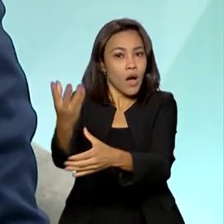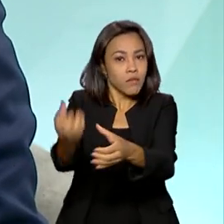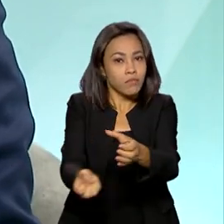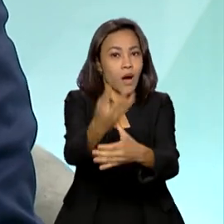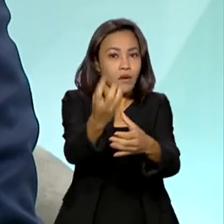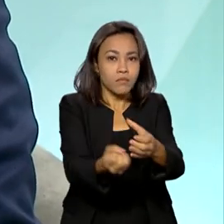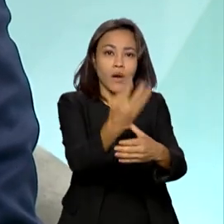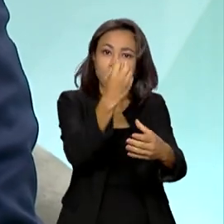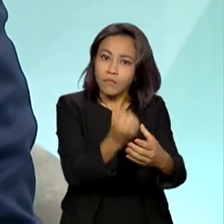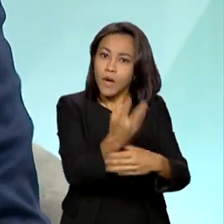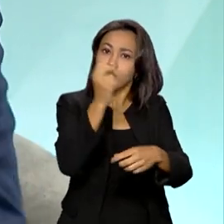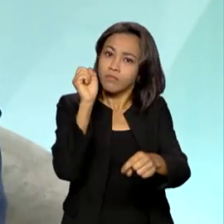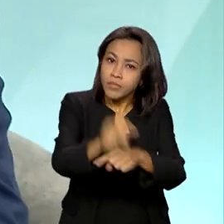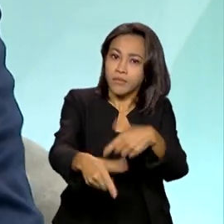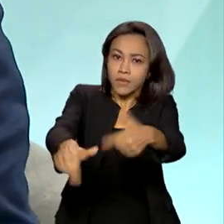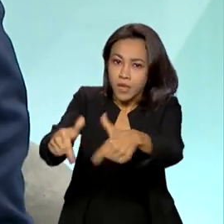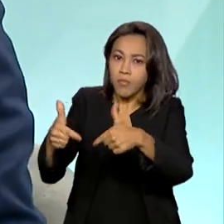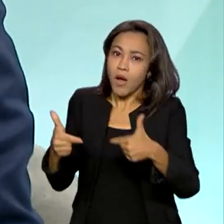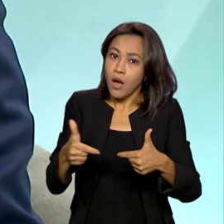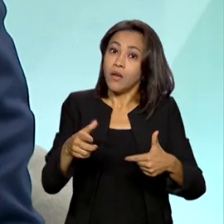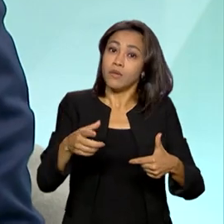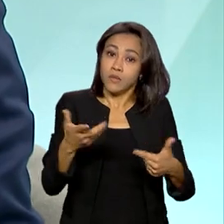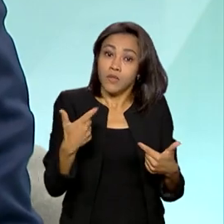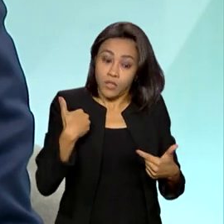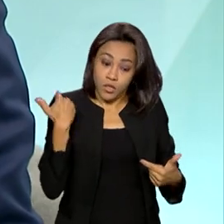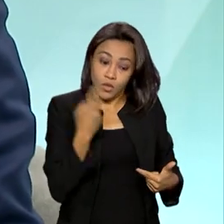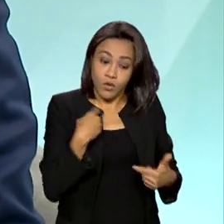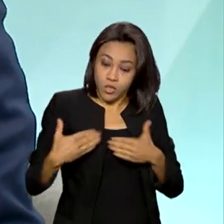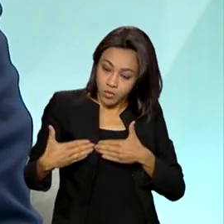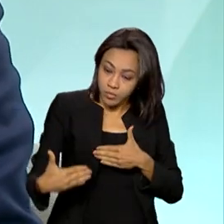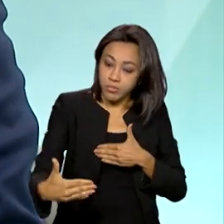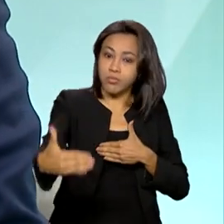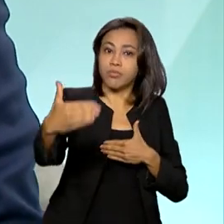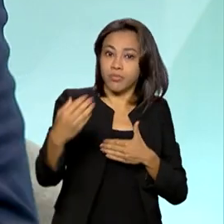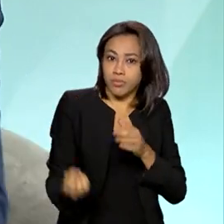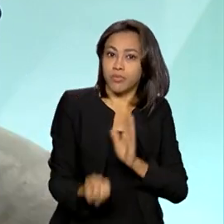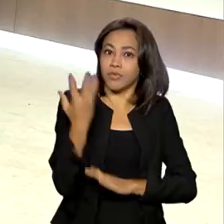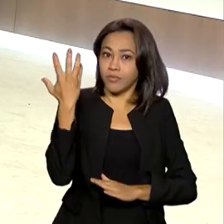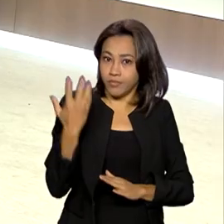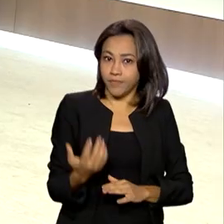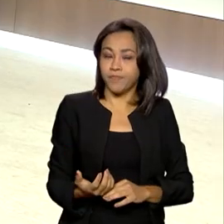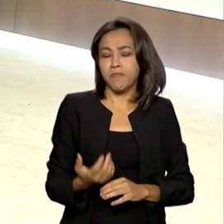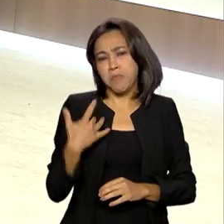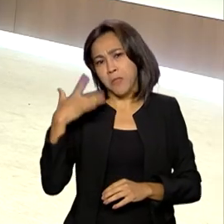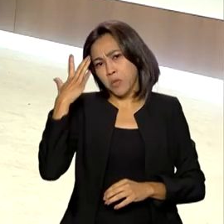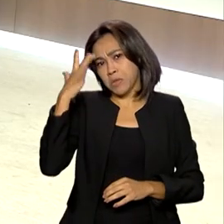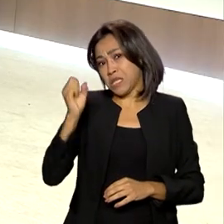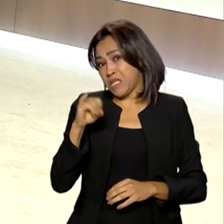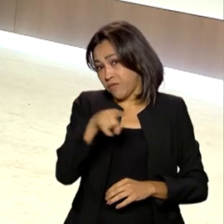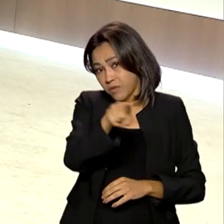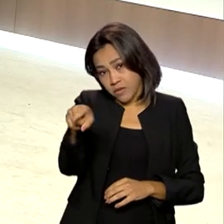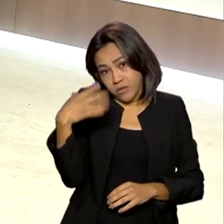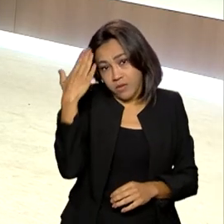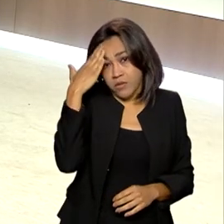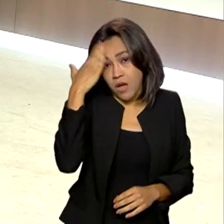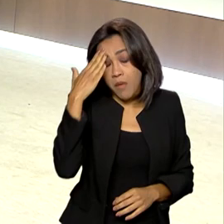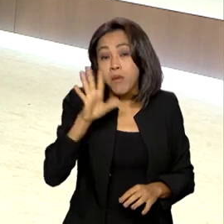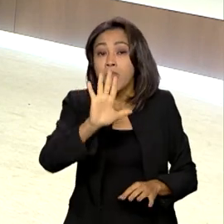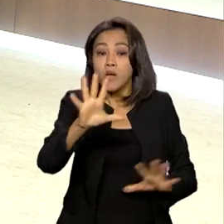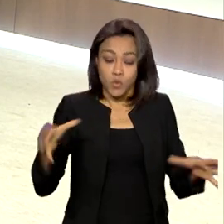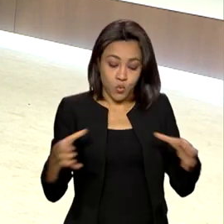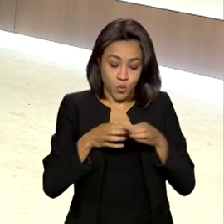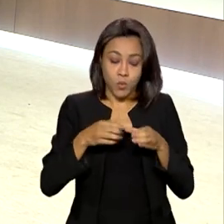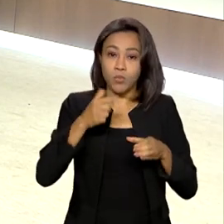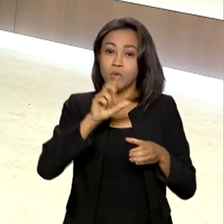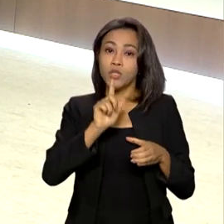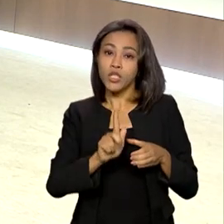mercado e, consequentemente, gerar empregos como a gente tem gerado nos últimos tempos. Eu não sei se todo mundo sabe, mas do G20, o